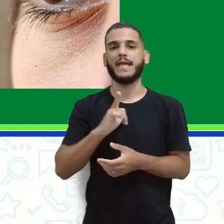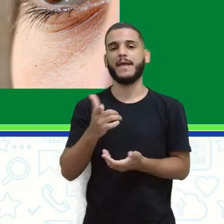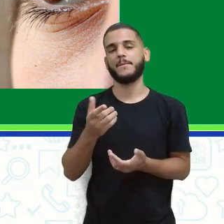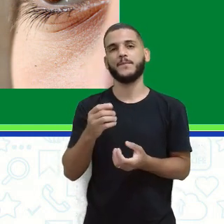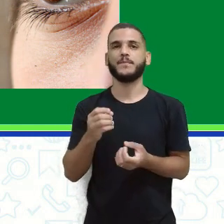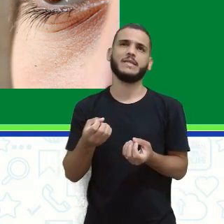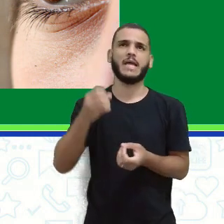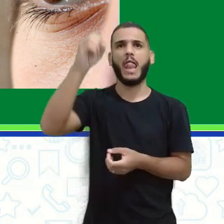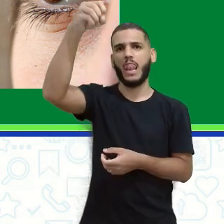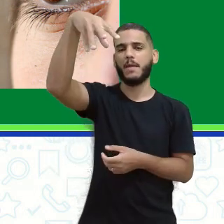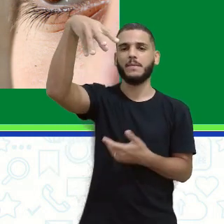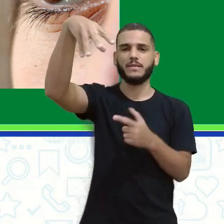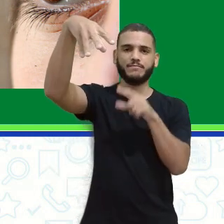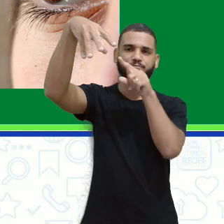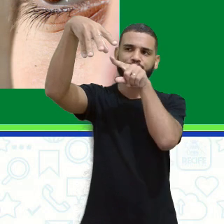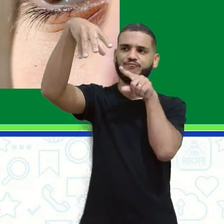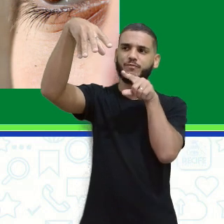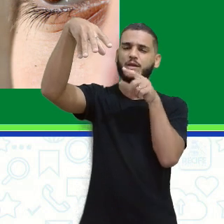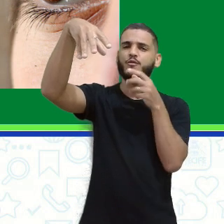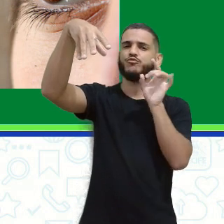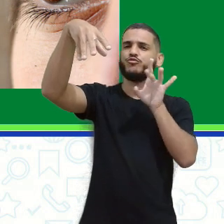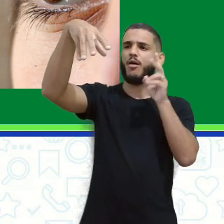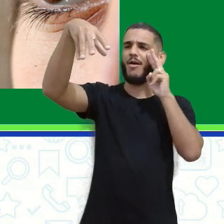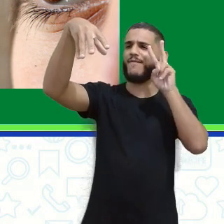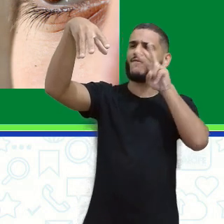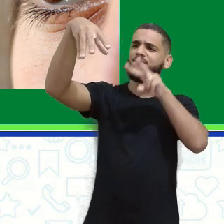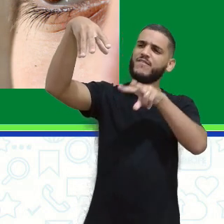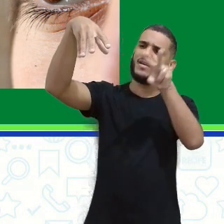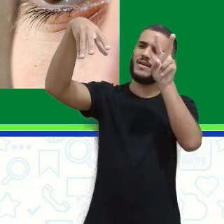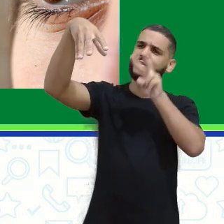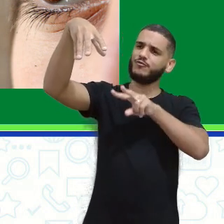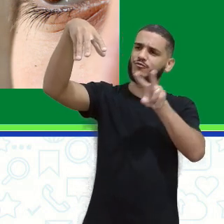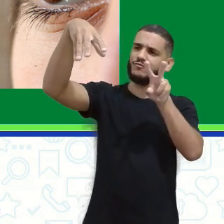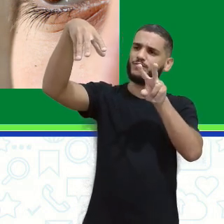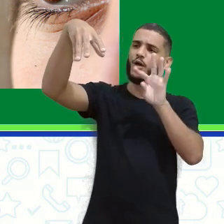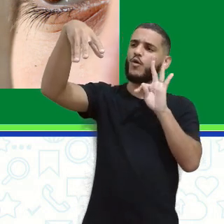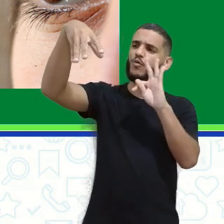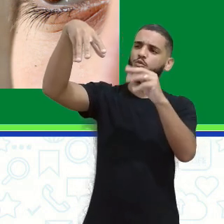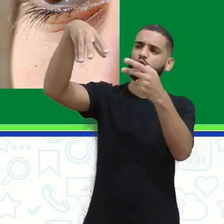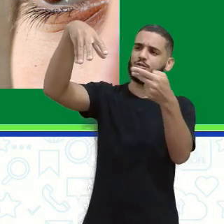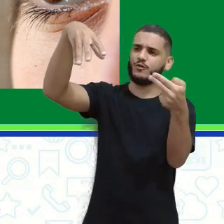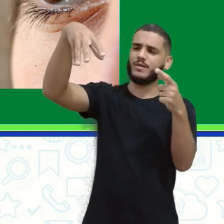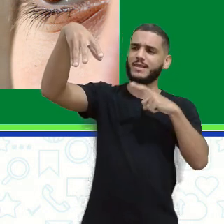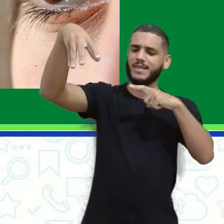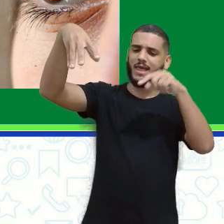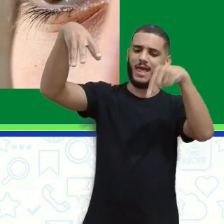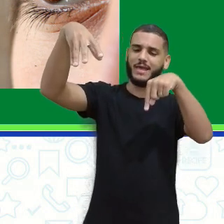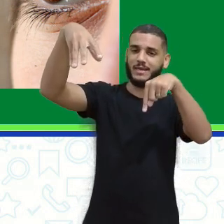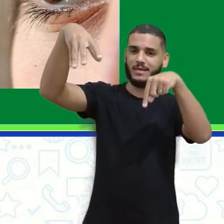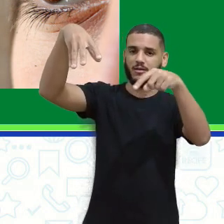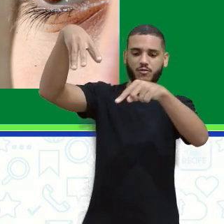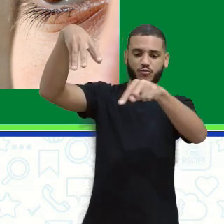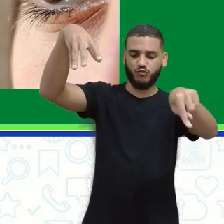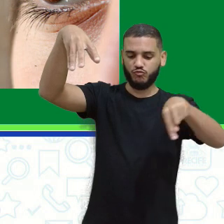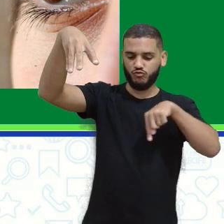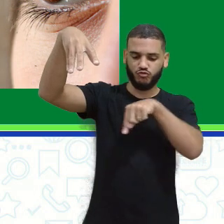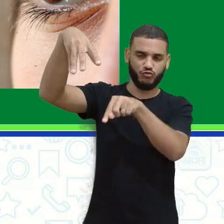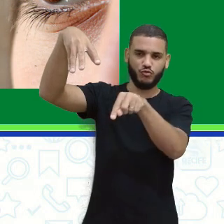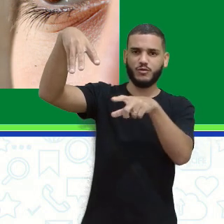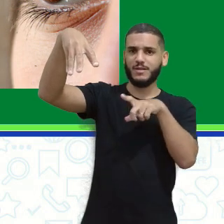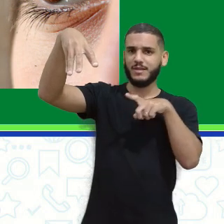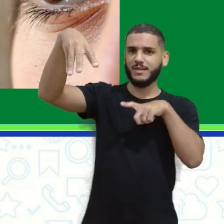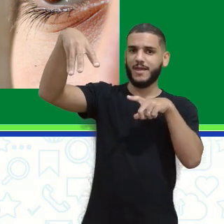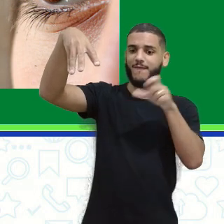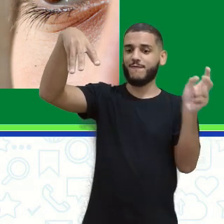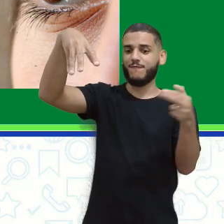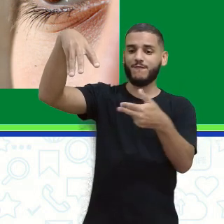por exemplo, uma lâmpada, né? E eu só estou vendo tudo que está aqui dentro do estúdio, da nossa sala. Por quê? Porque está cheio de corpo